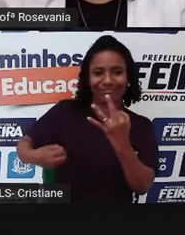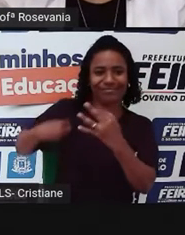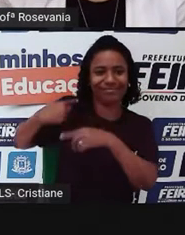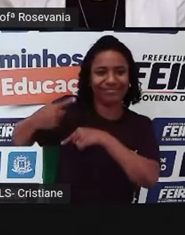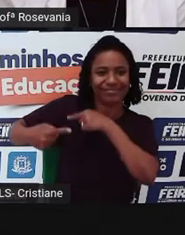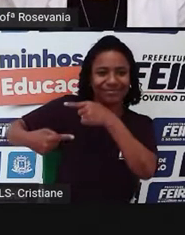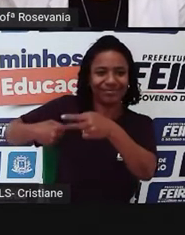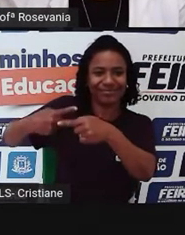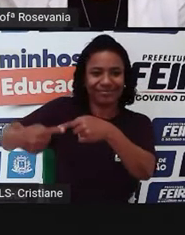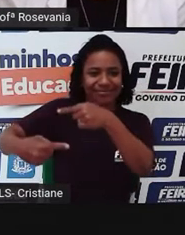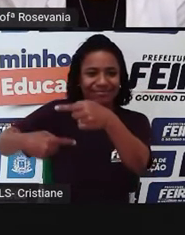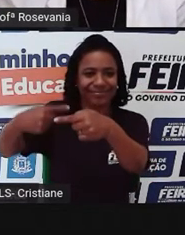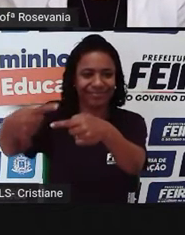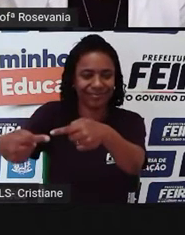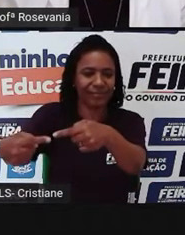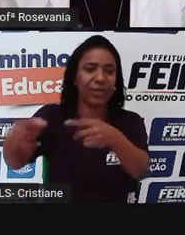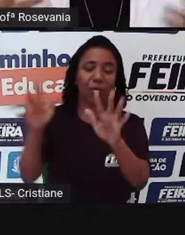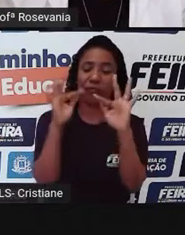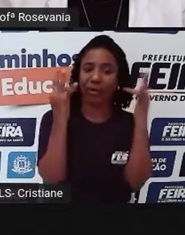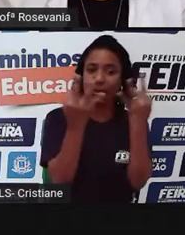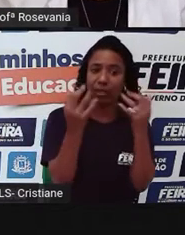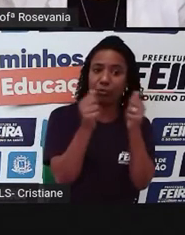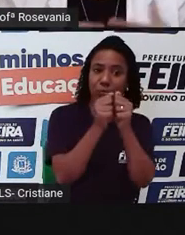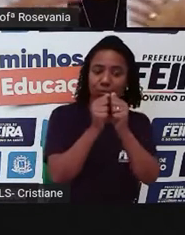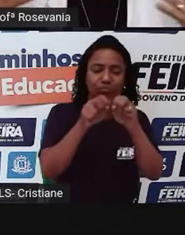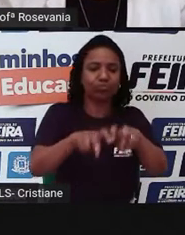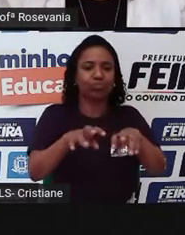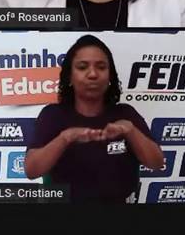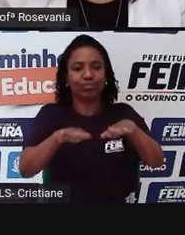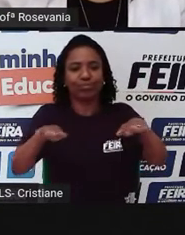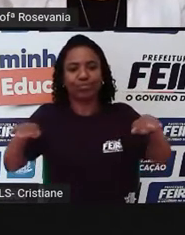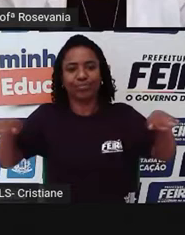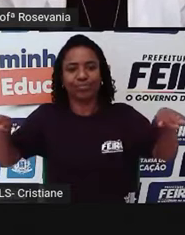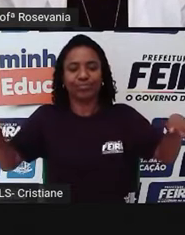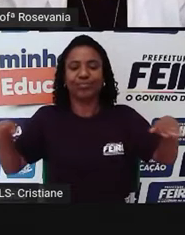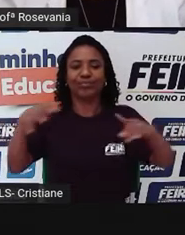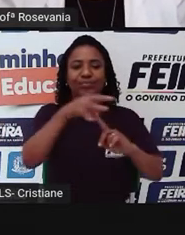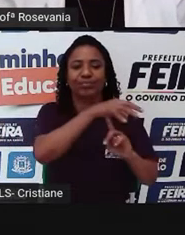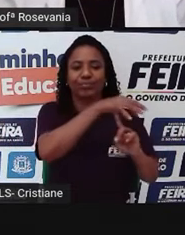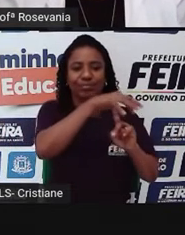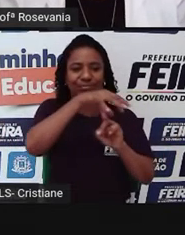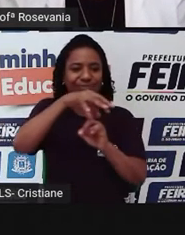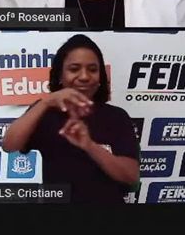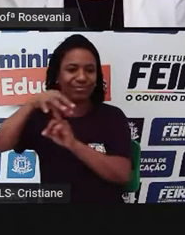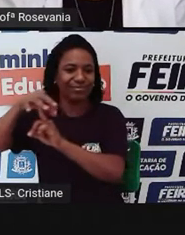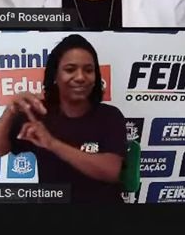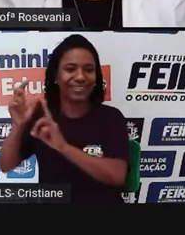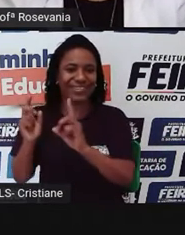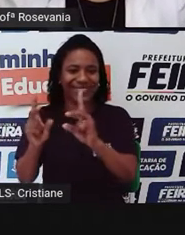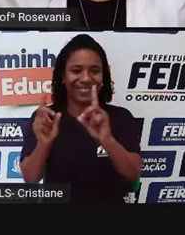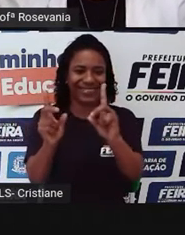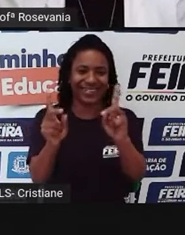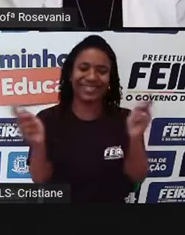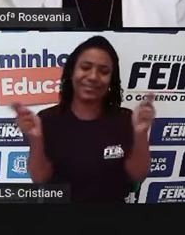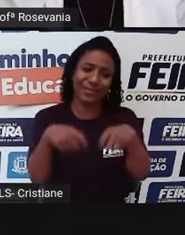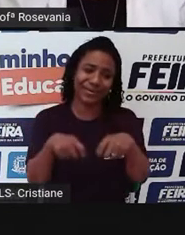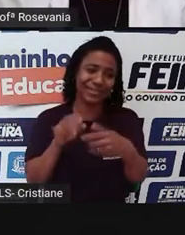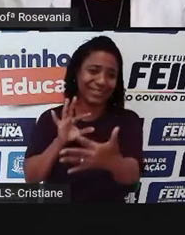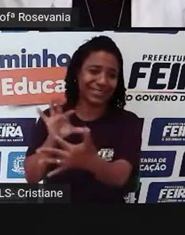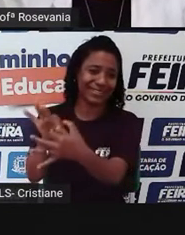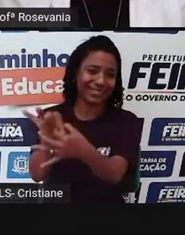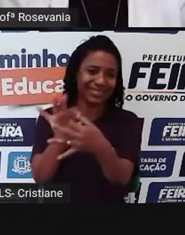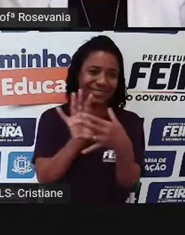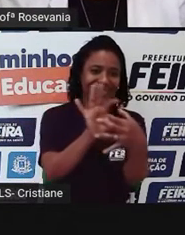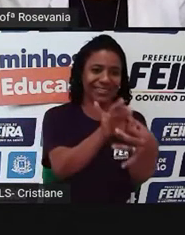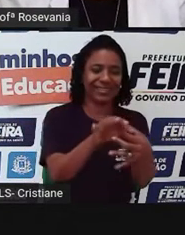ou às vezes a família inteira trabalha junto ali, cria vínculos, uma série de coisas que as feiras livres, elas têm, né. Essa